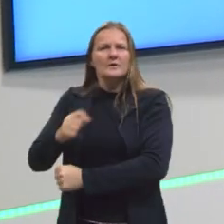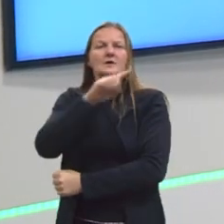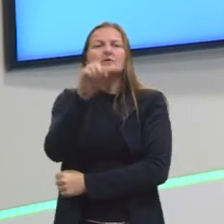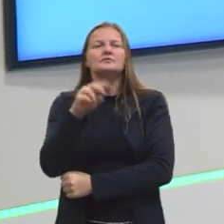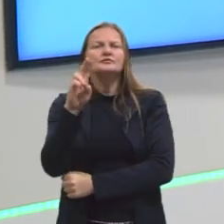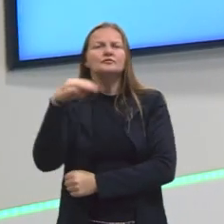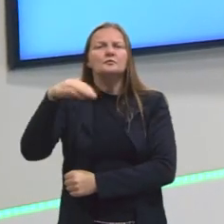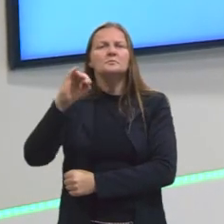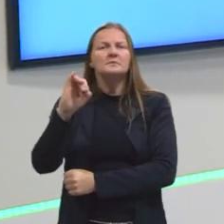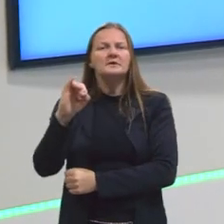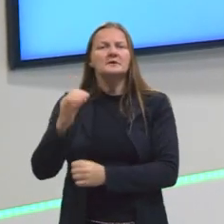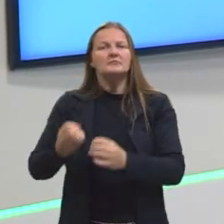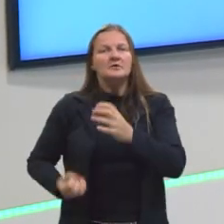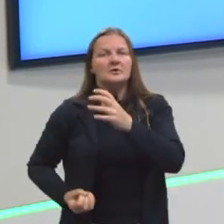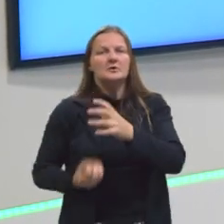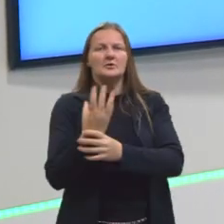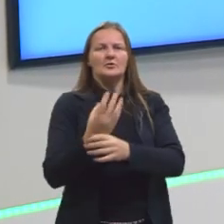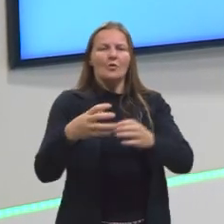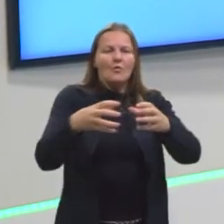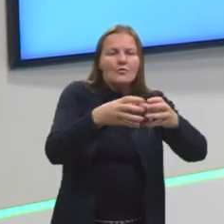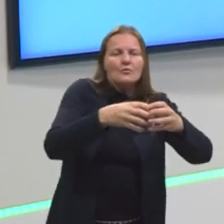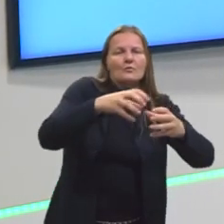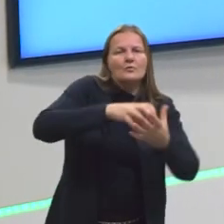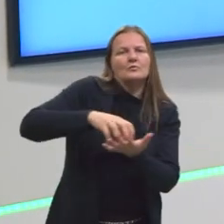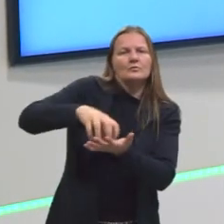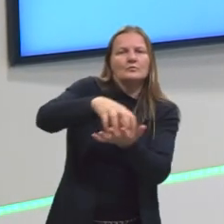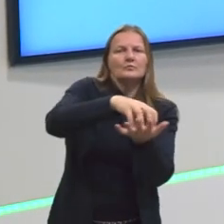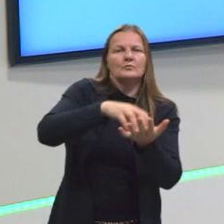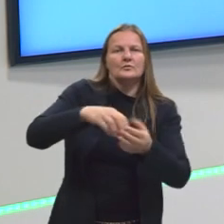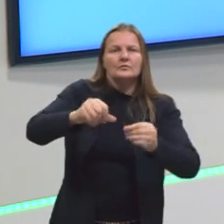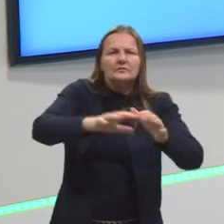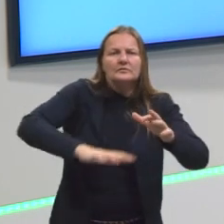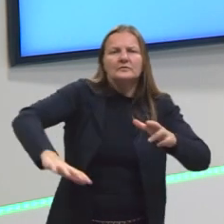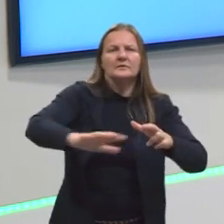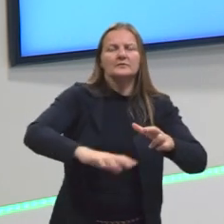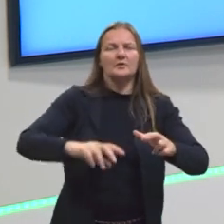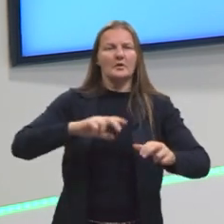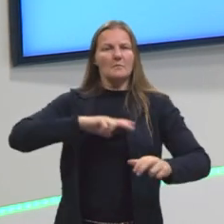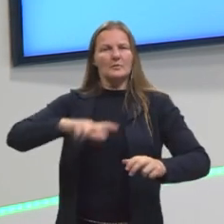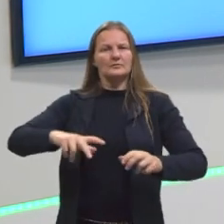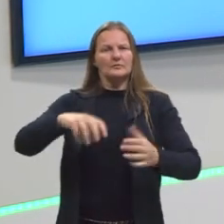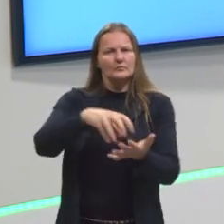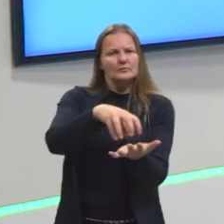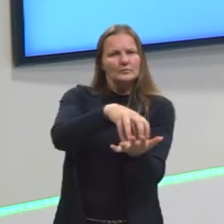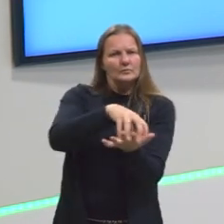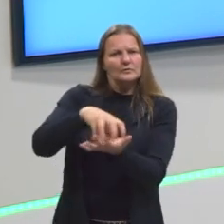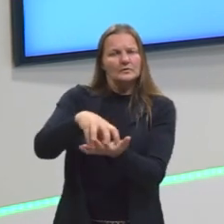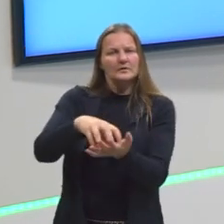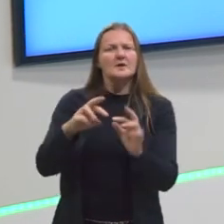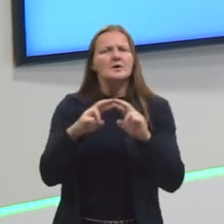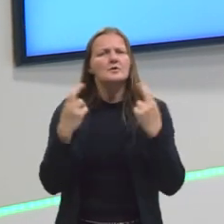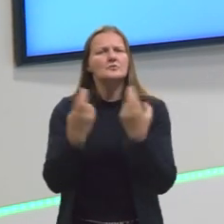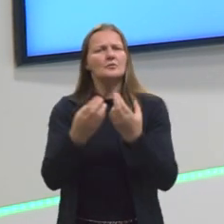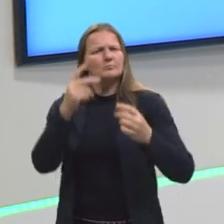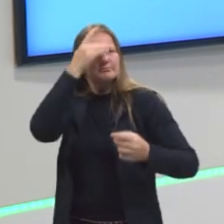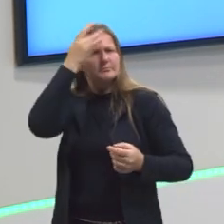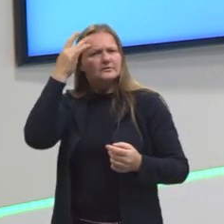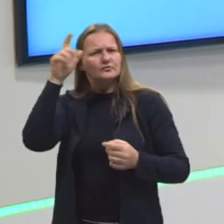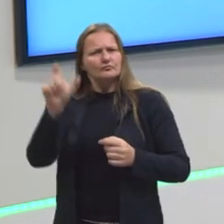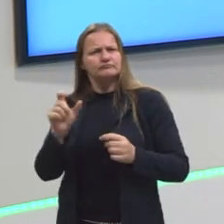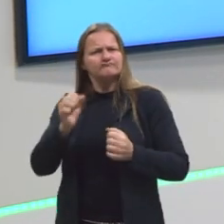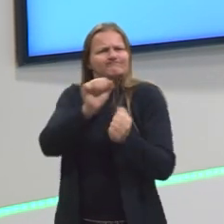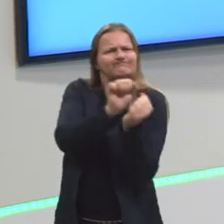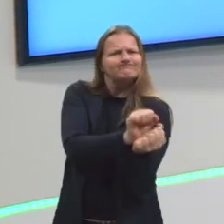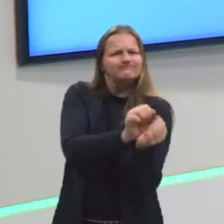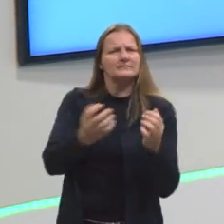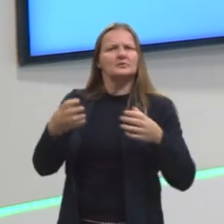onde ele foi escravizado, criou um reino aqui no território da colônia portuguesa e reuniu várias pessoas escravizadas também,